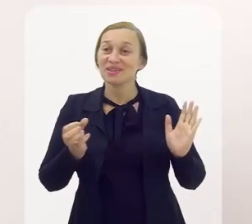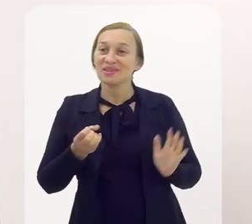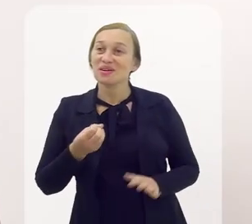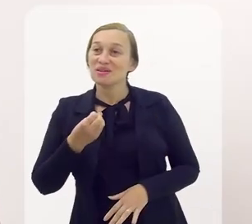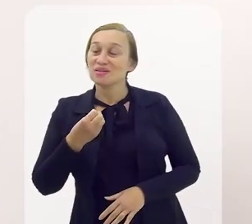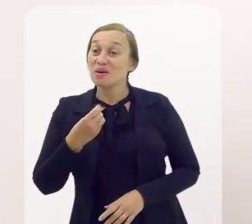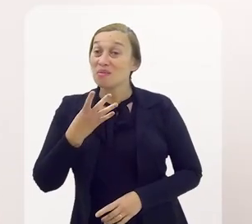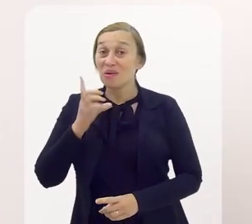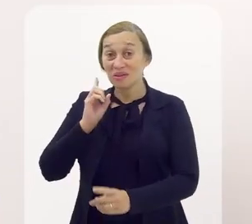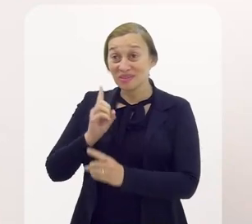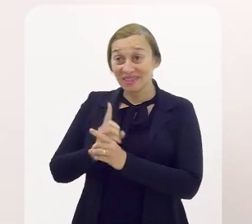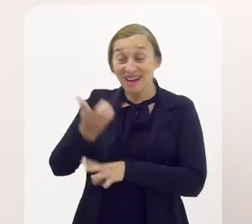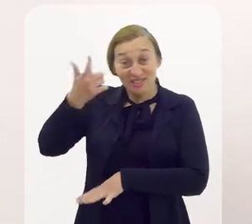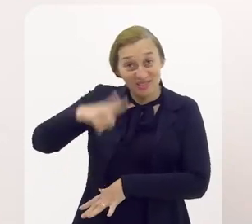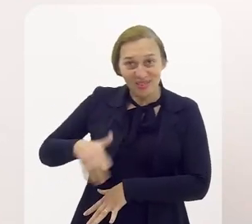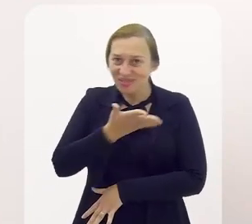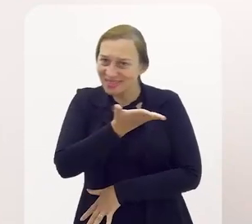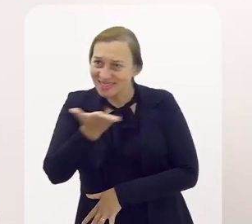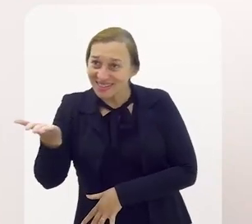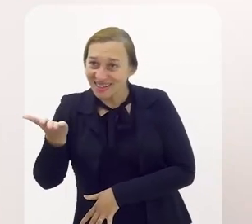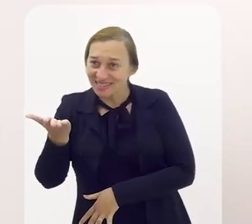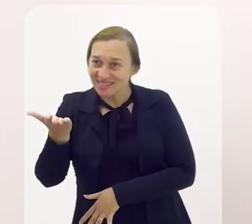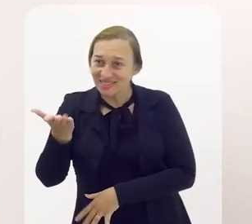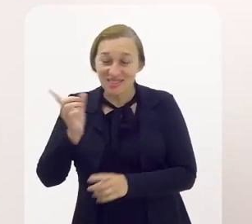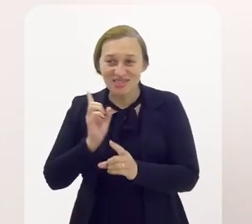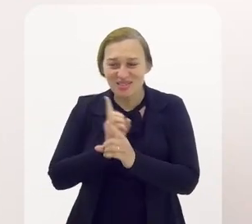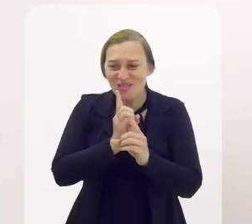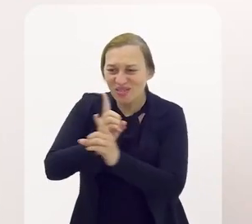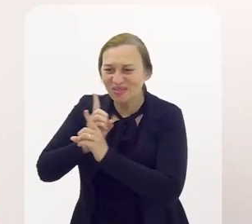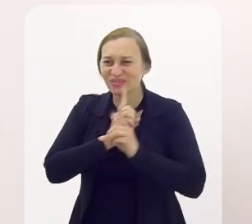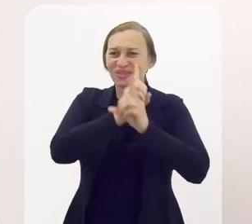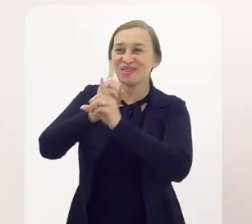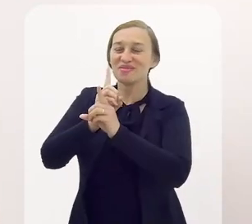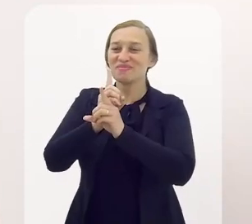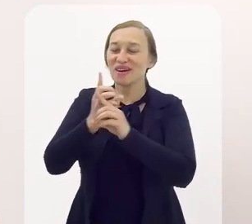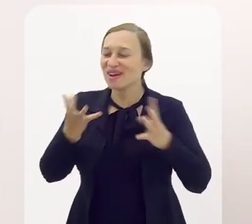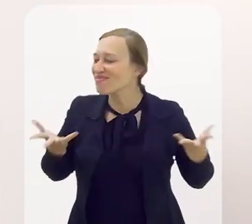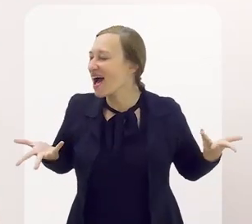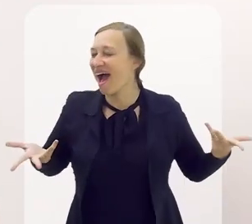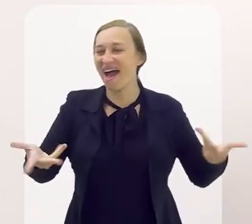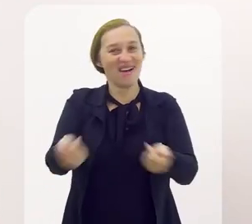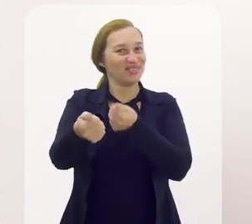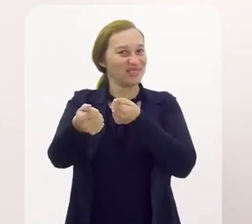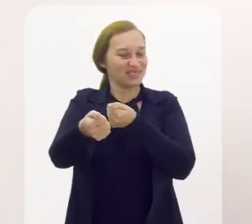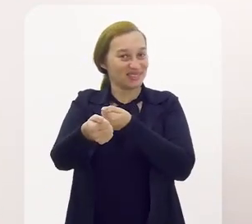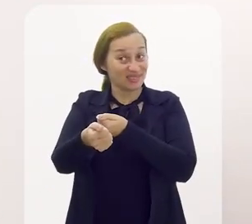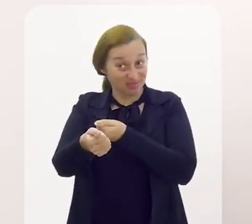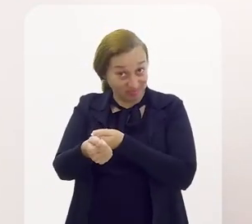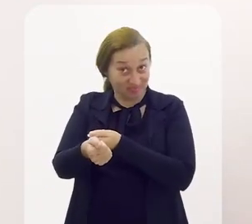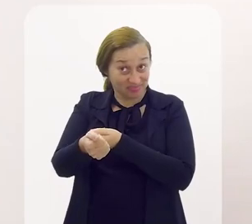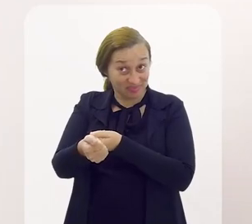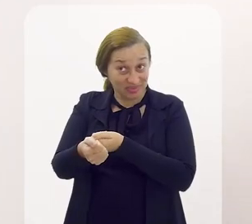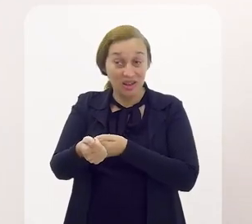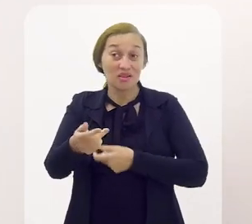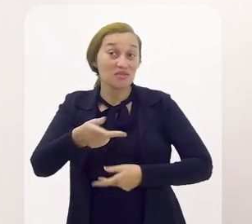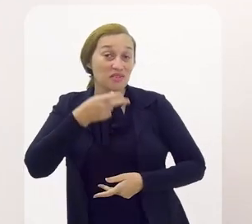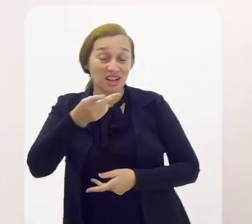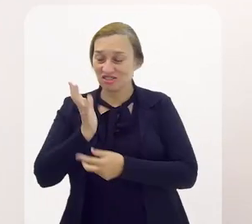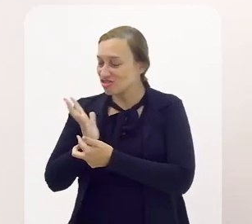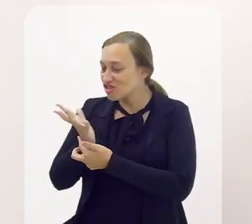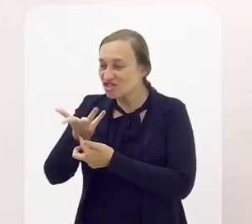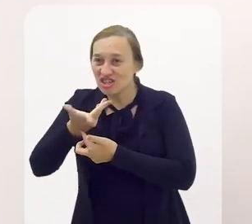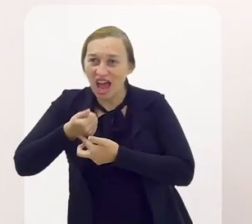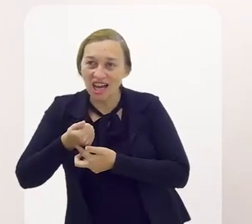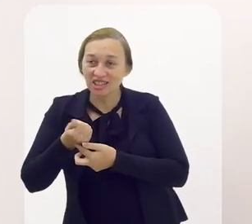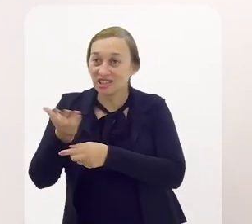Como é bom te encontrar aqui hoje de novo esses nossos encontros realmente maravilhosos. Estamos